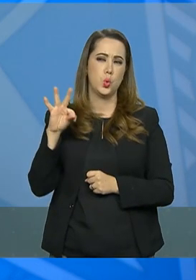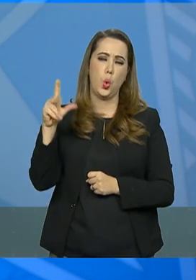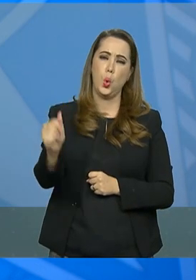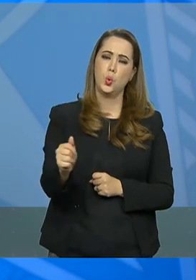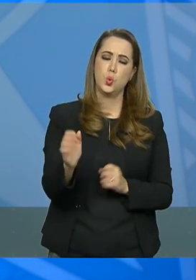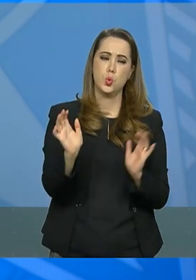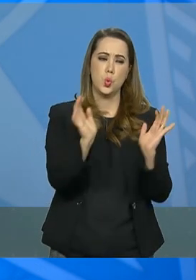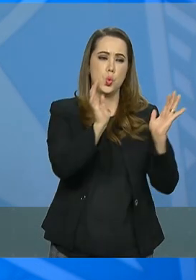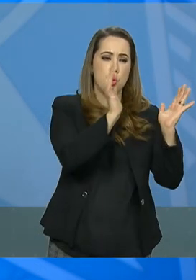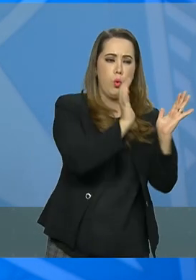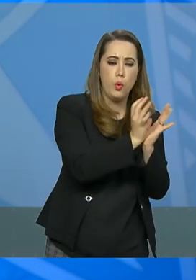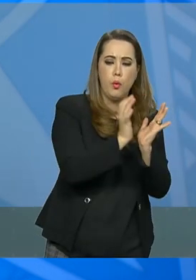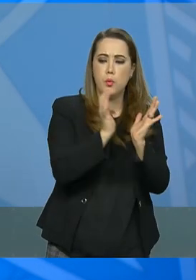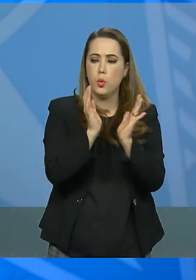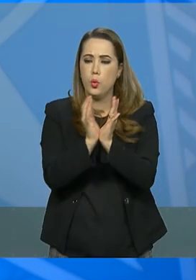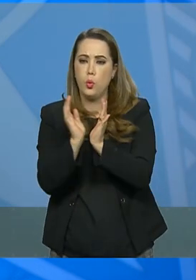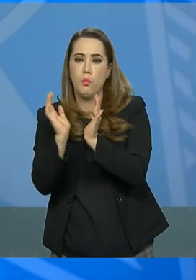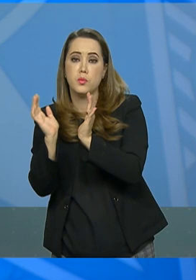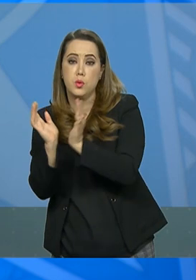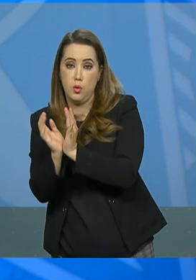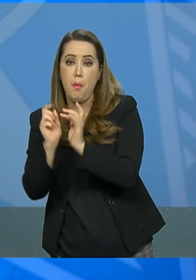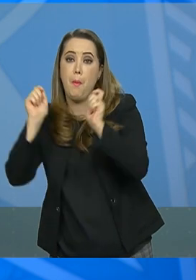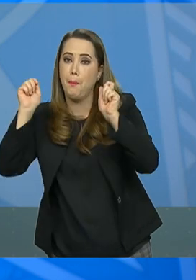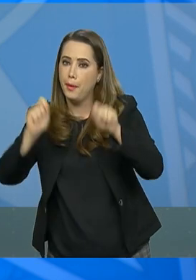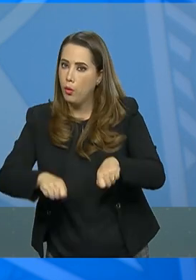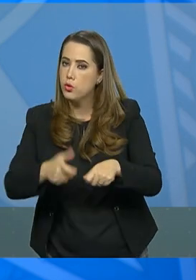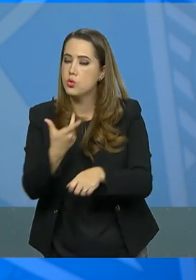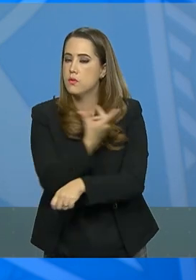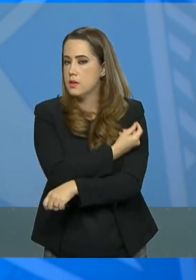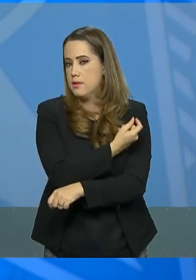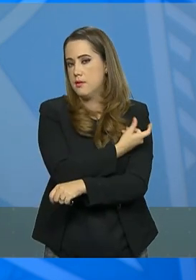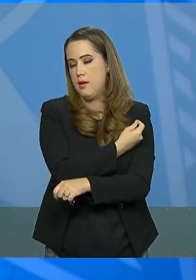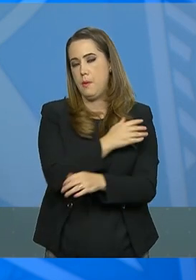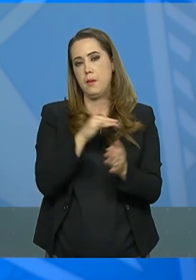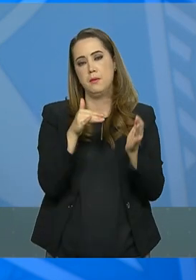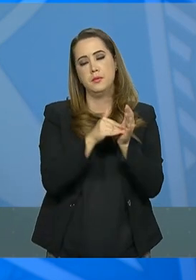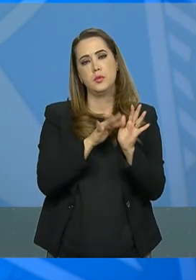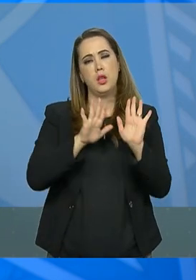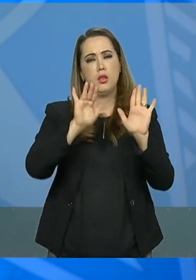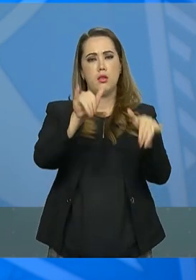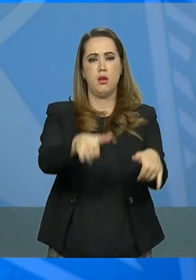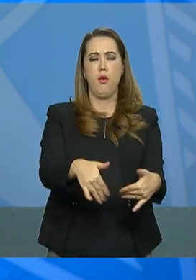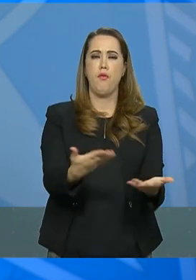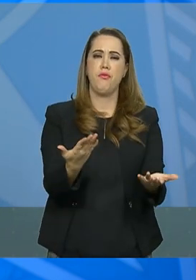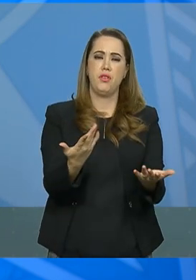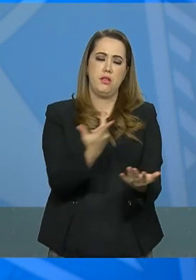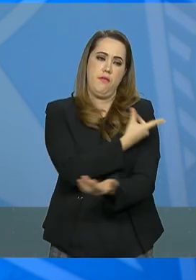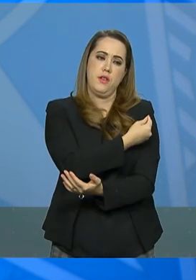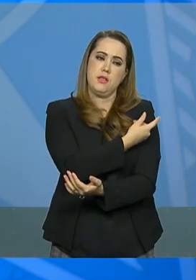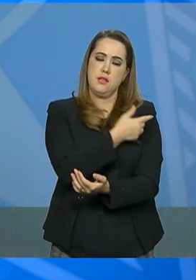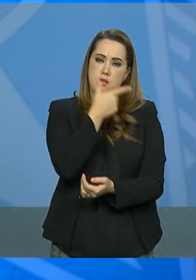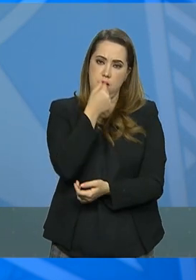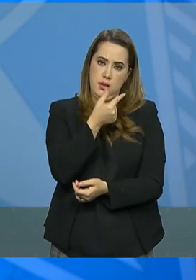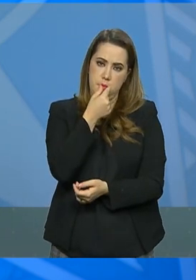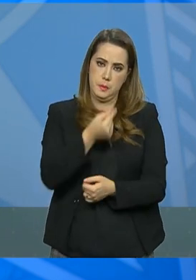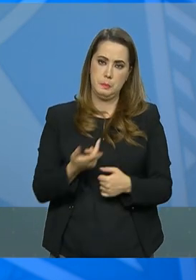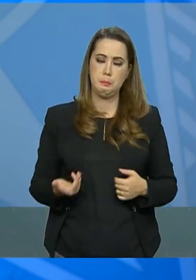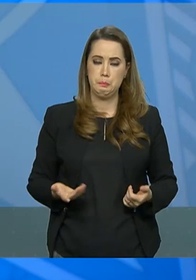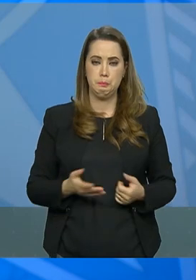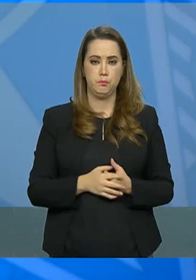grupos prioritários ainda podem se vacinar, até acabarem os estoques da vacina.